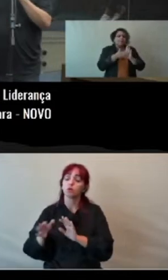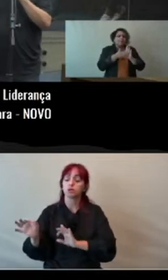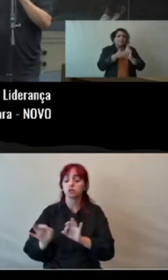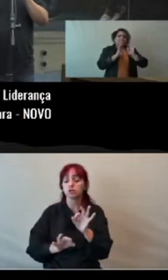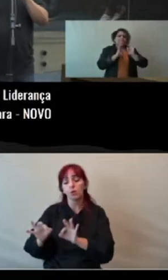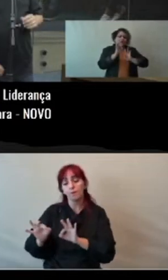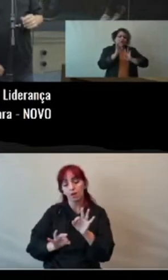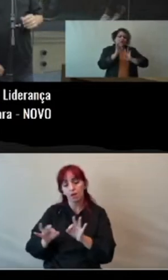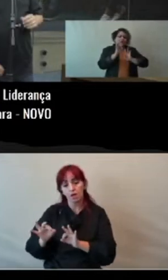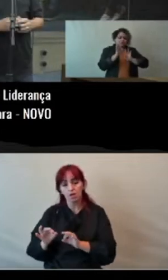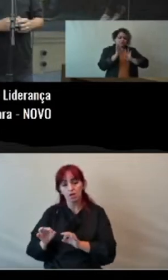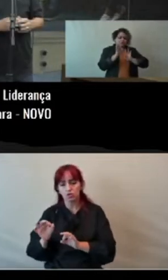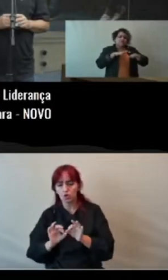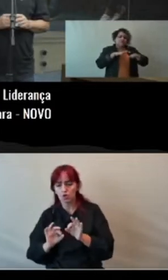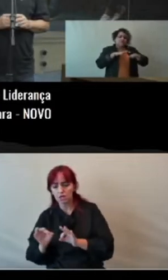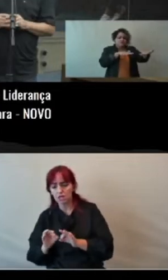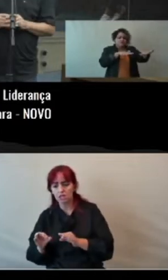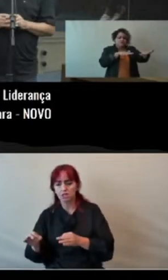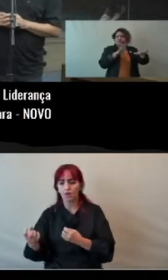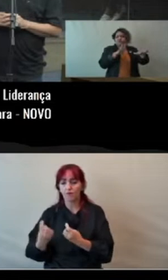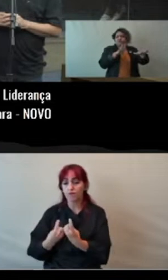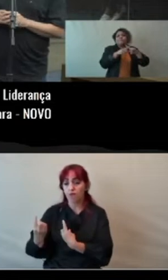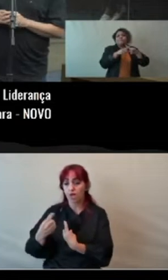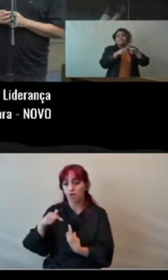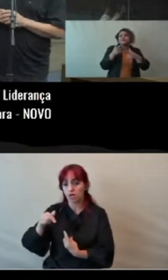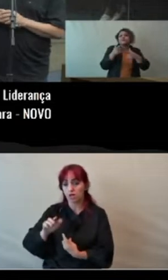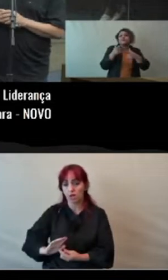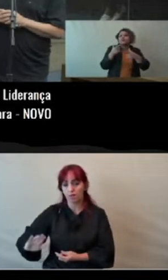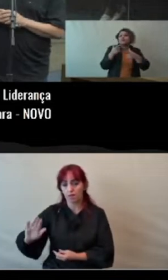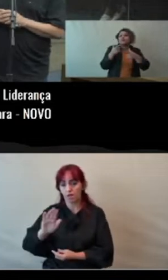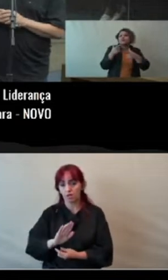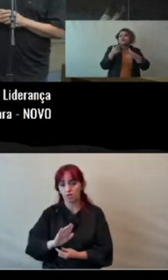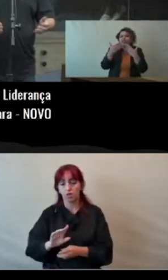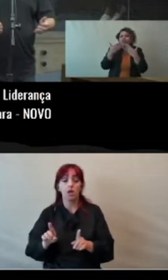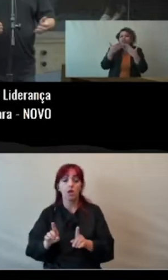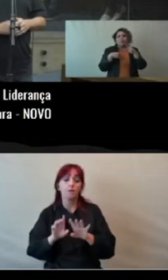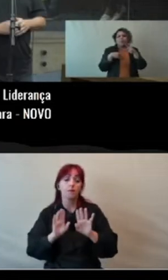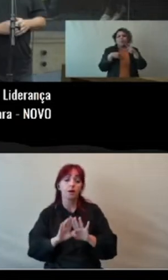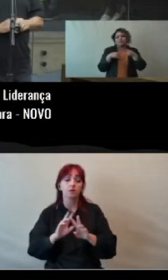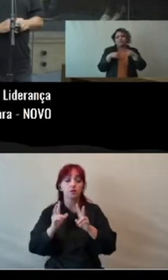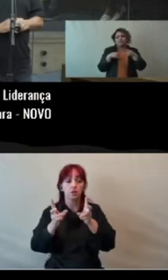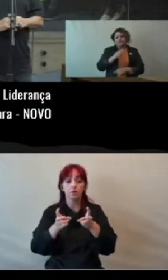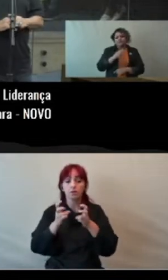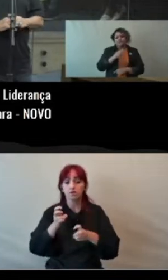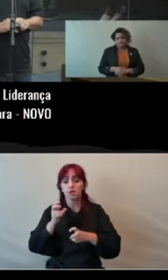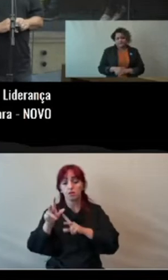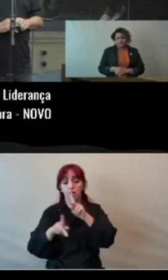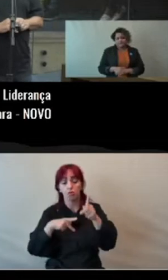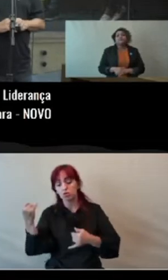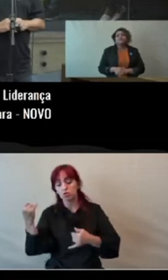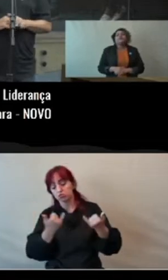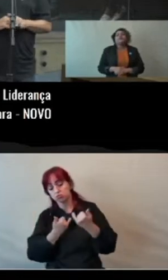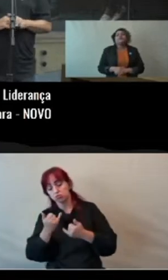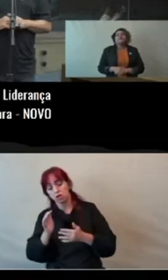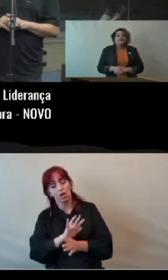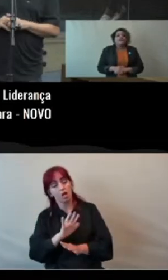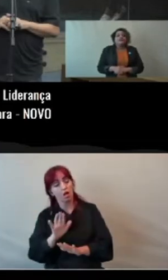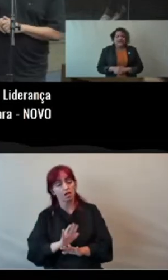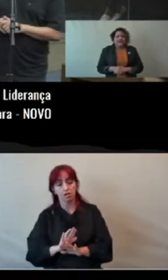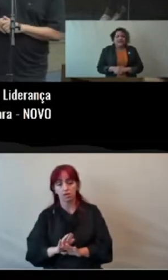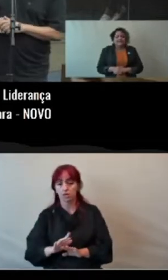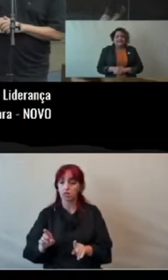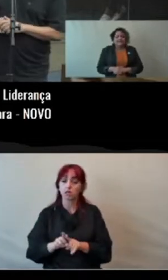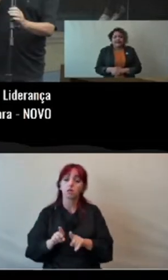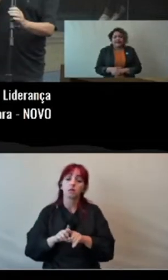-parte, sem ouvir a população. E esse plano foi tentado ser colocado guela abaixo da população do